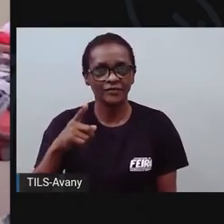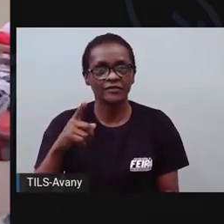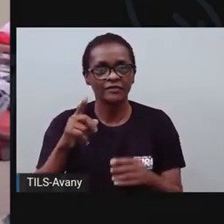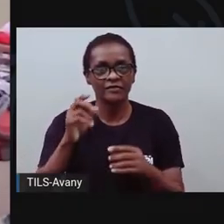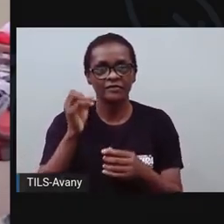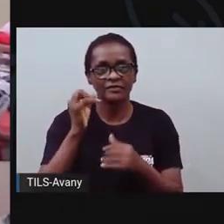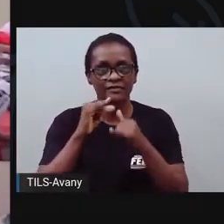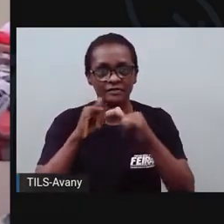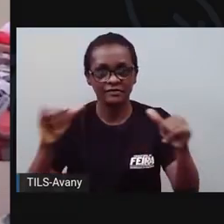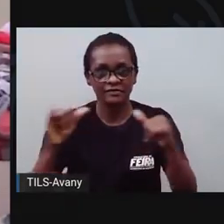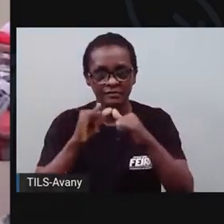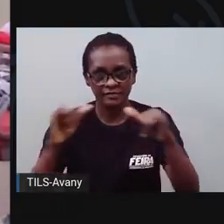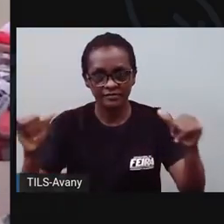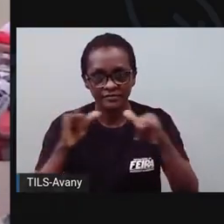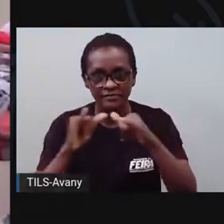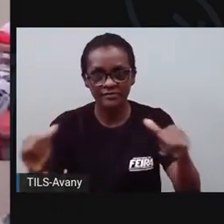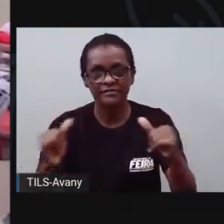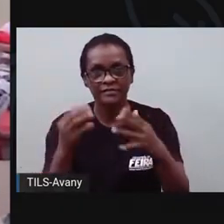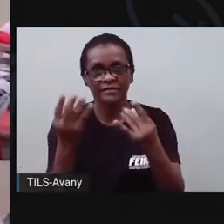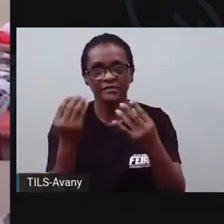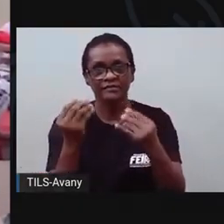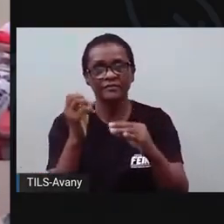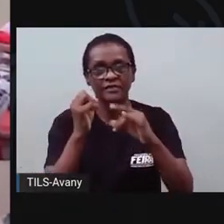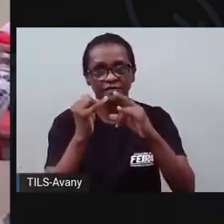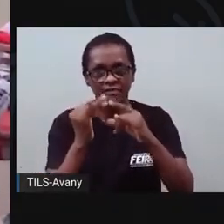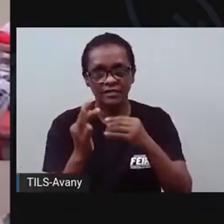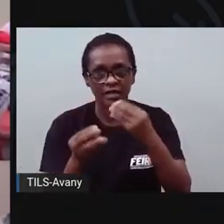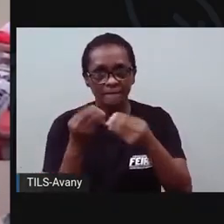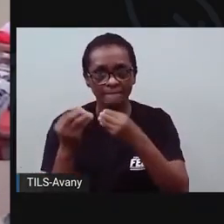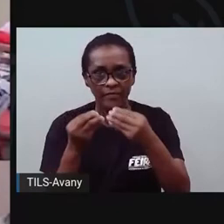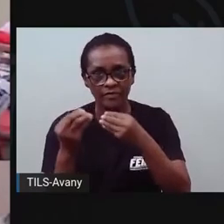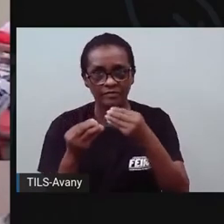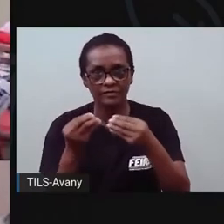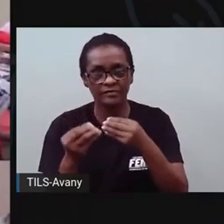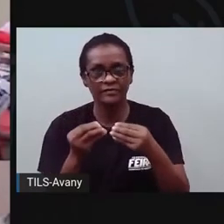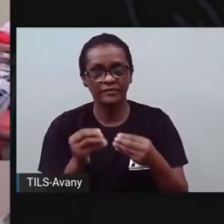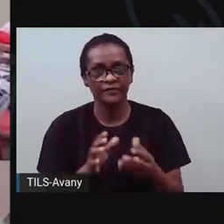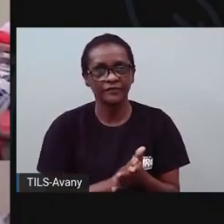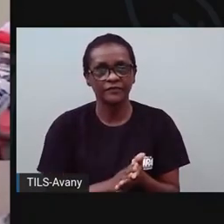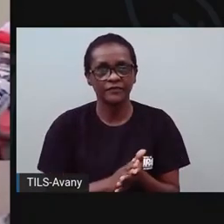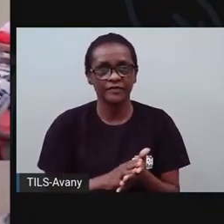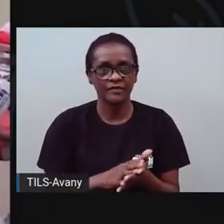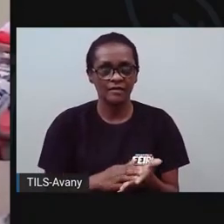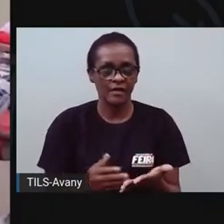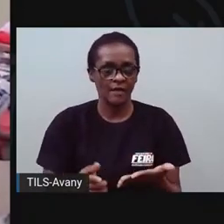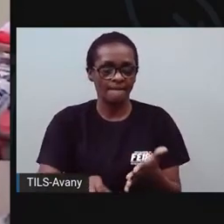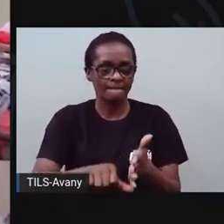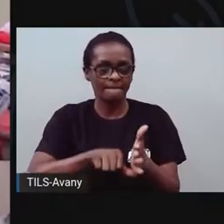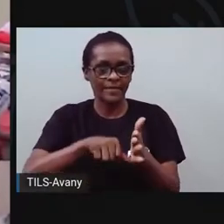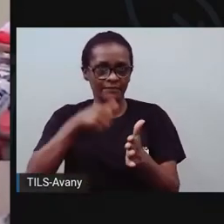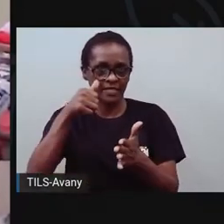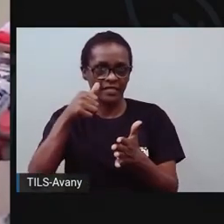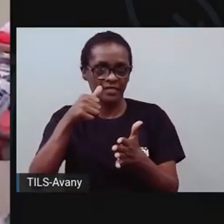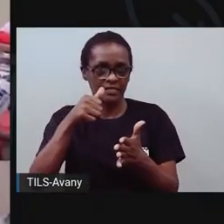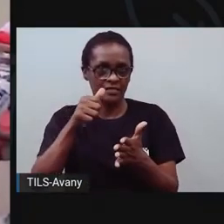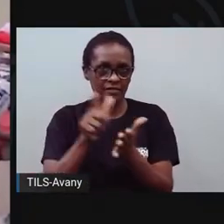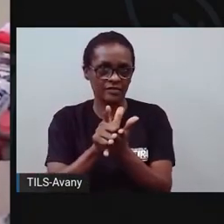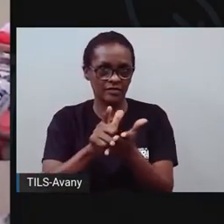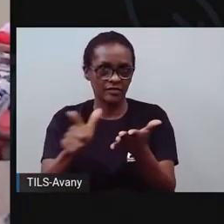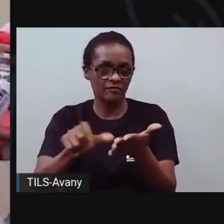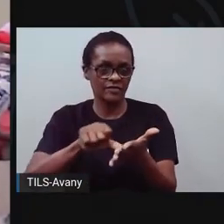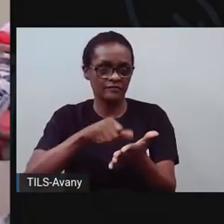tá vendo? Mas lá na frente, a gente já tinha o quê, ó? A chamada, ó. A imagem colorida, lutador